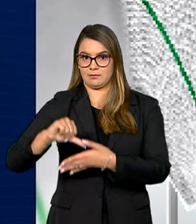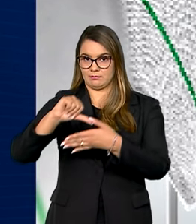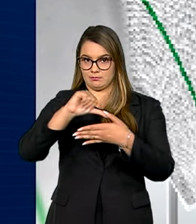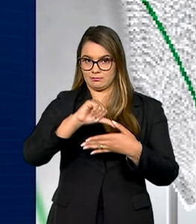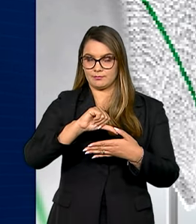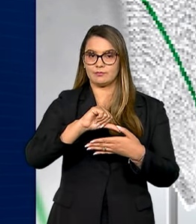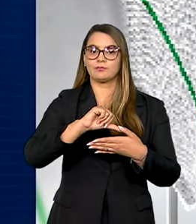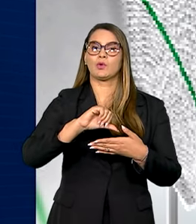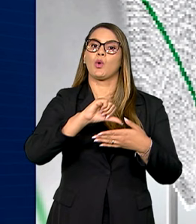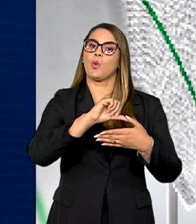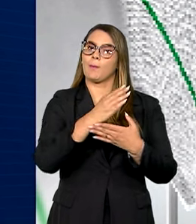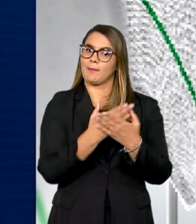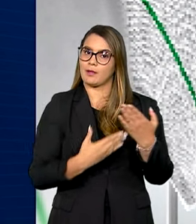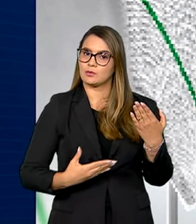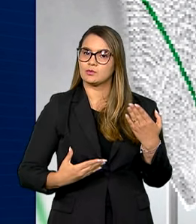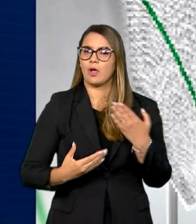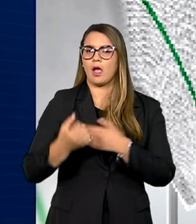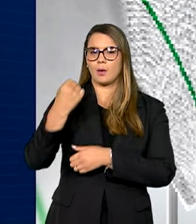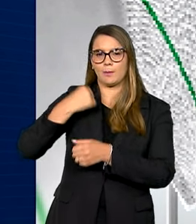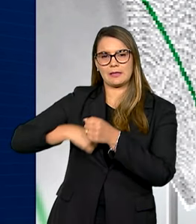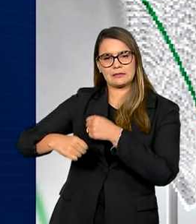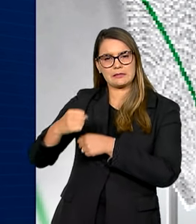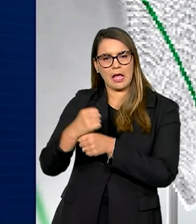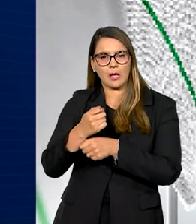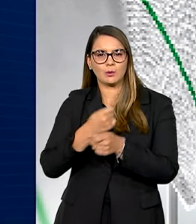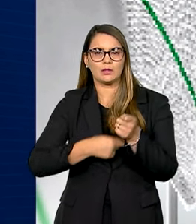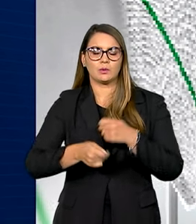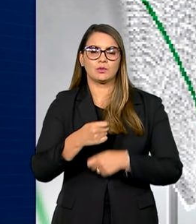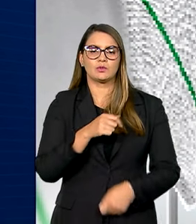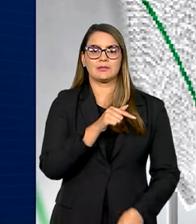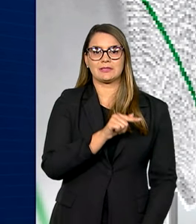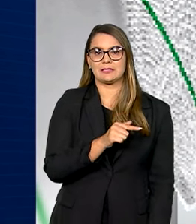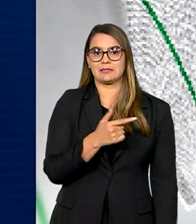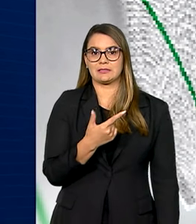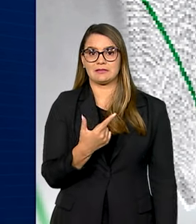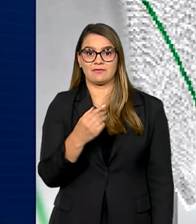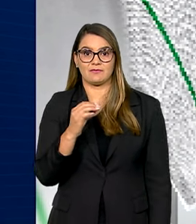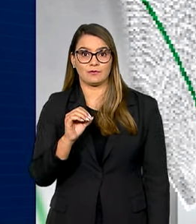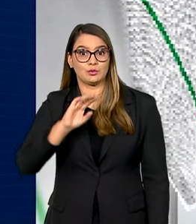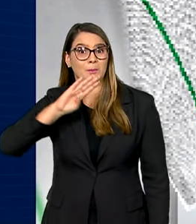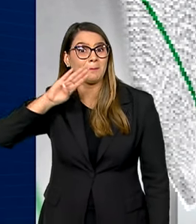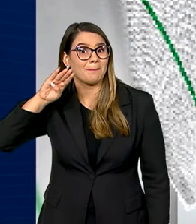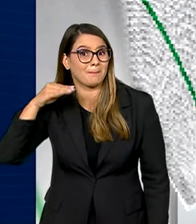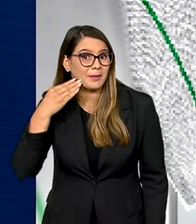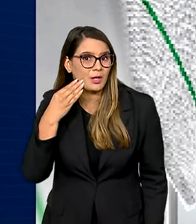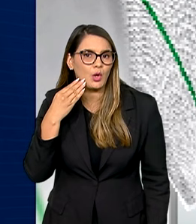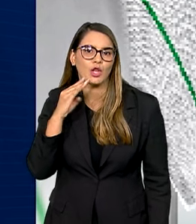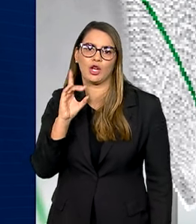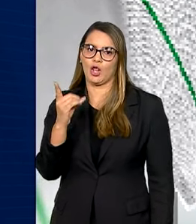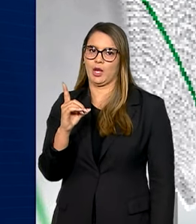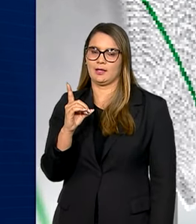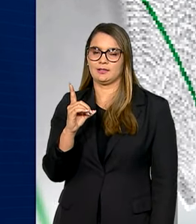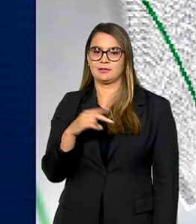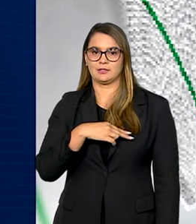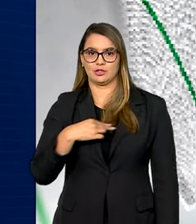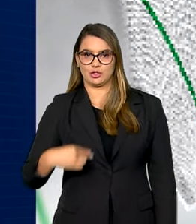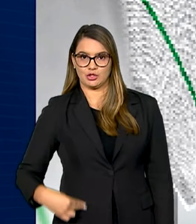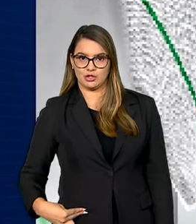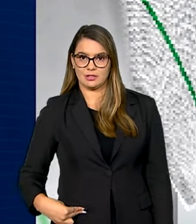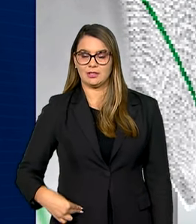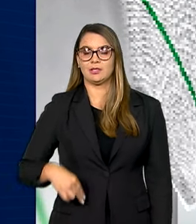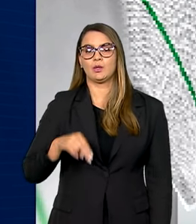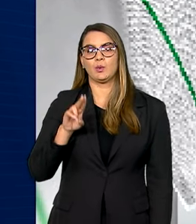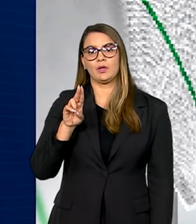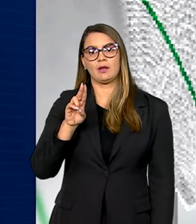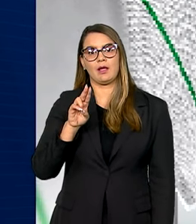Mercosul negociou só no ano passado mais de 720 bilhões de dólares. China, União Europeia